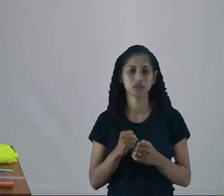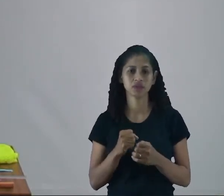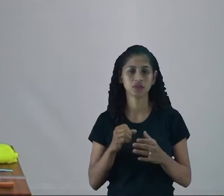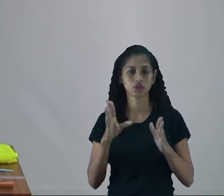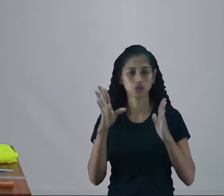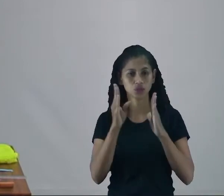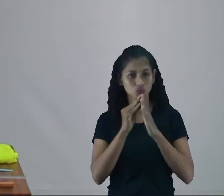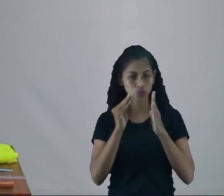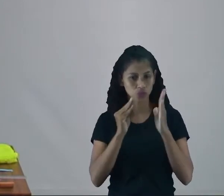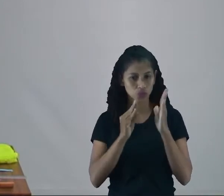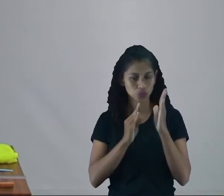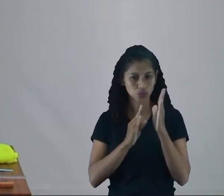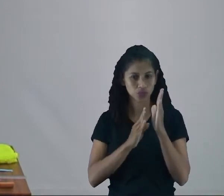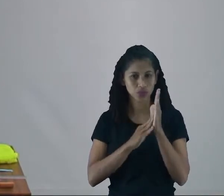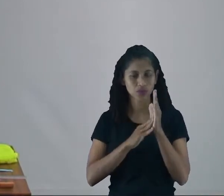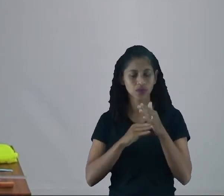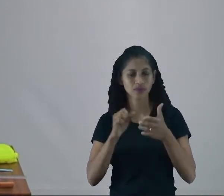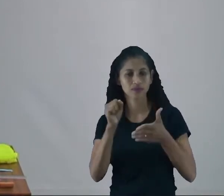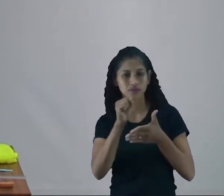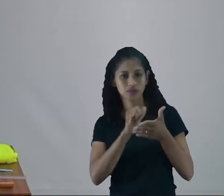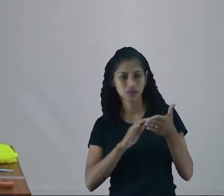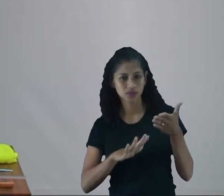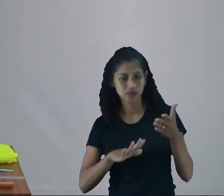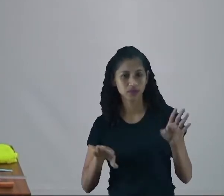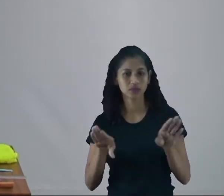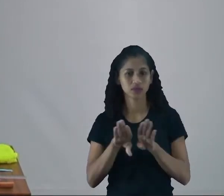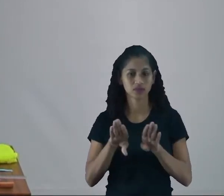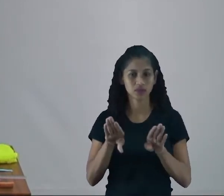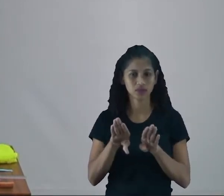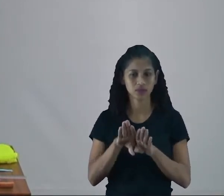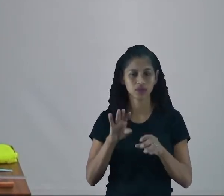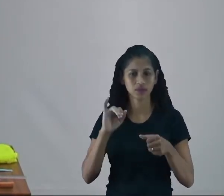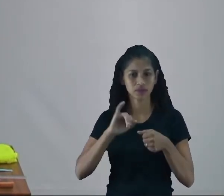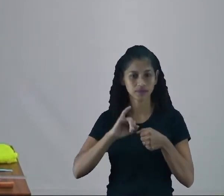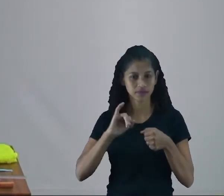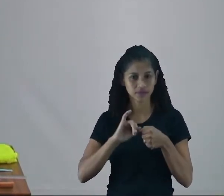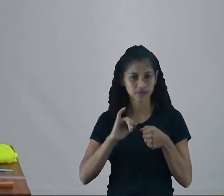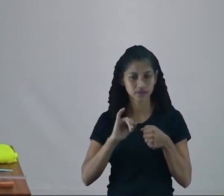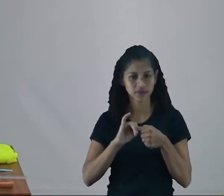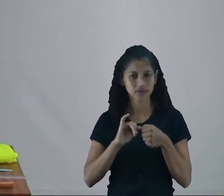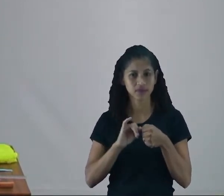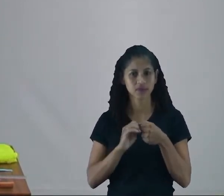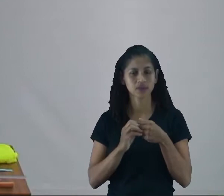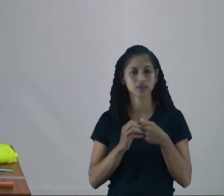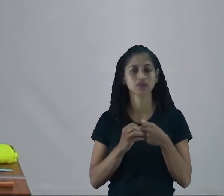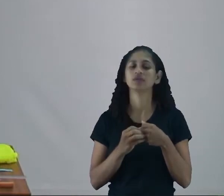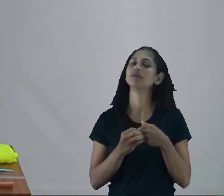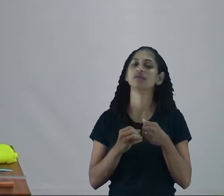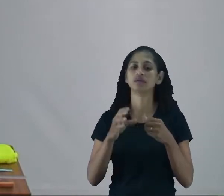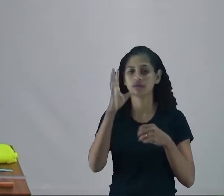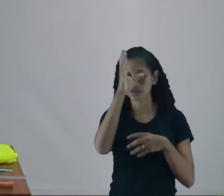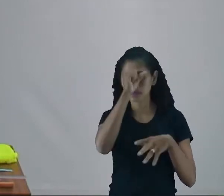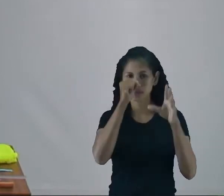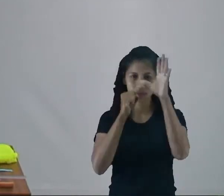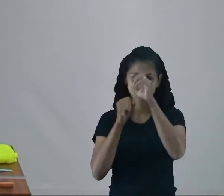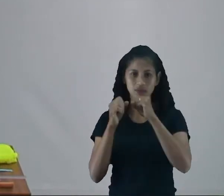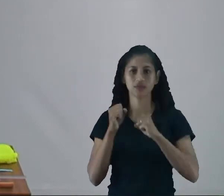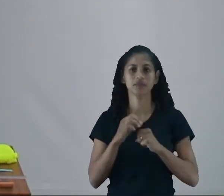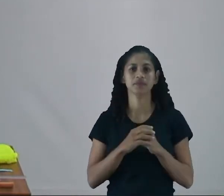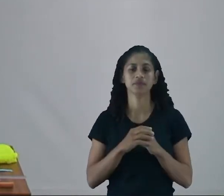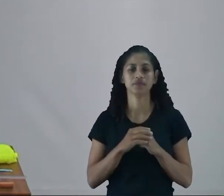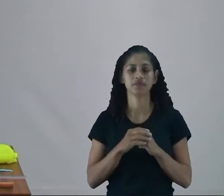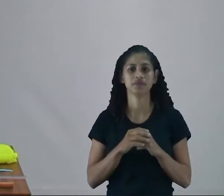gente entendeu tudo direitinho, certo? Mostrei para vocês na aula passada alguns dos instrumentos que a gente utiliza